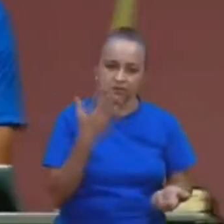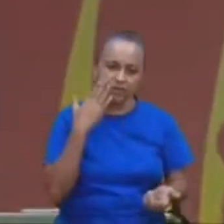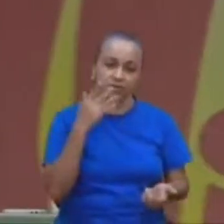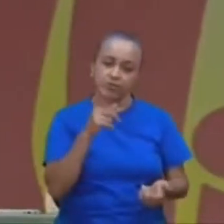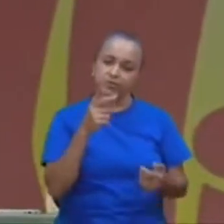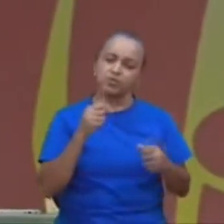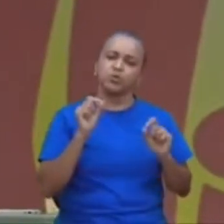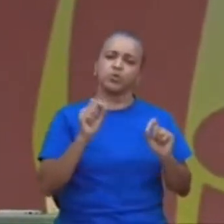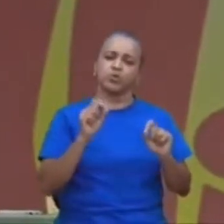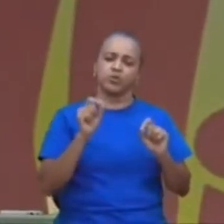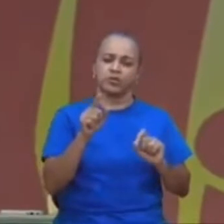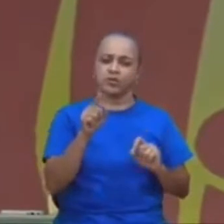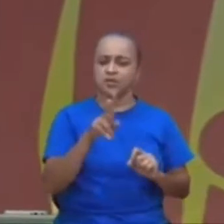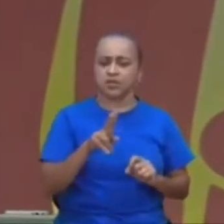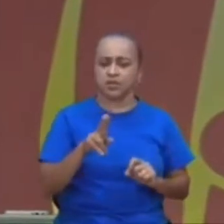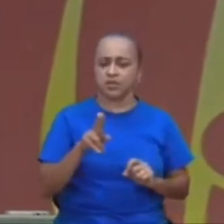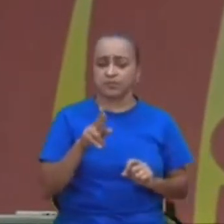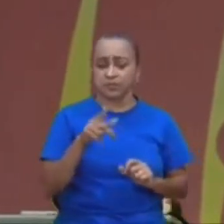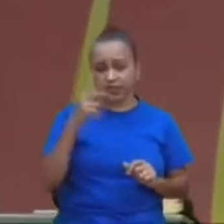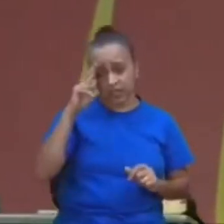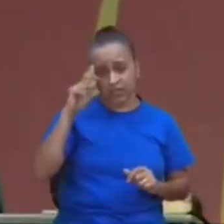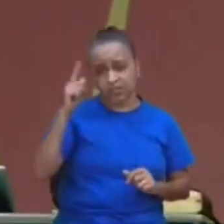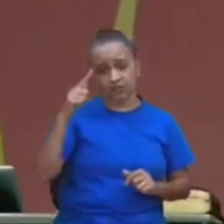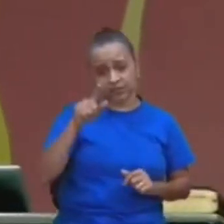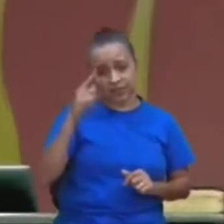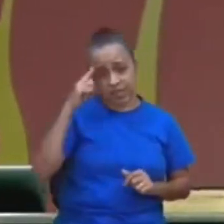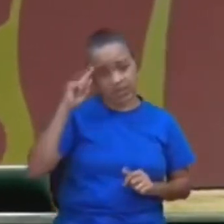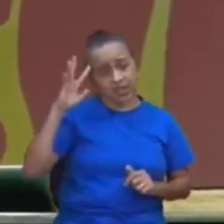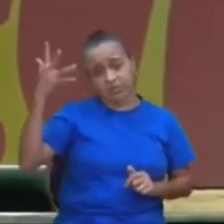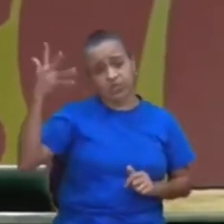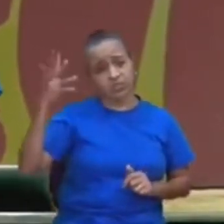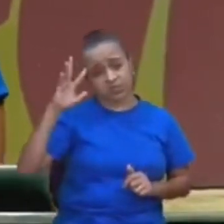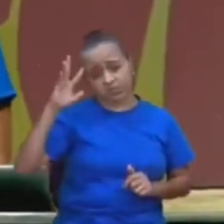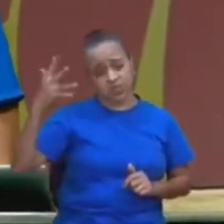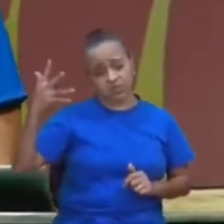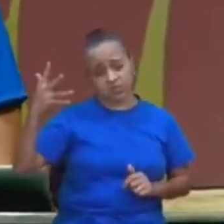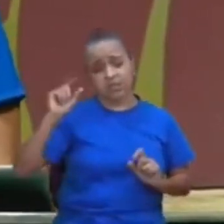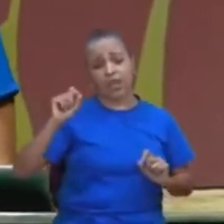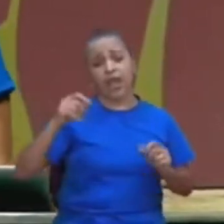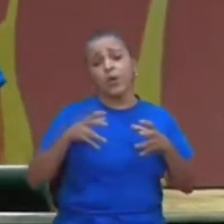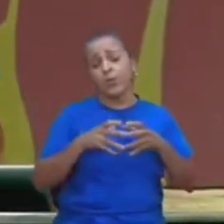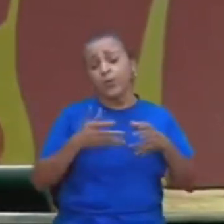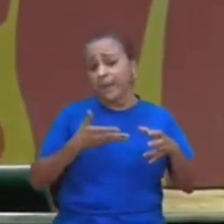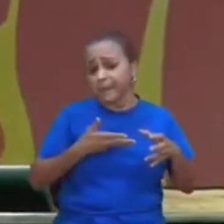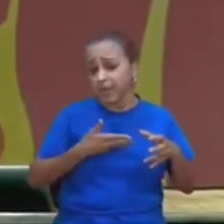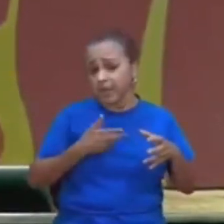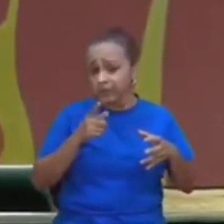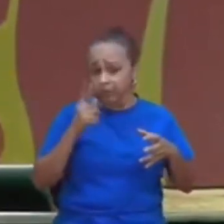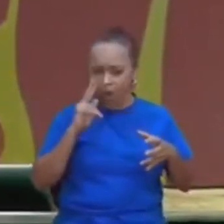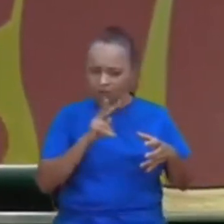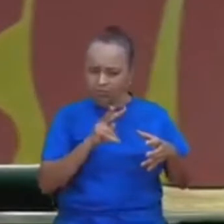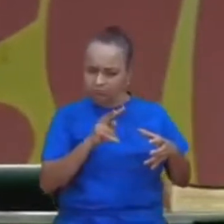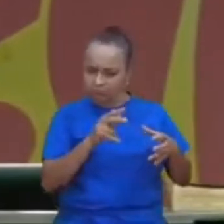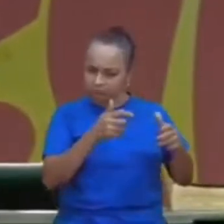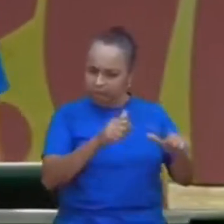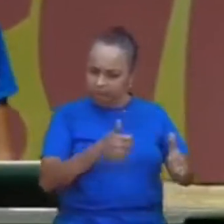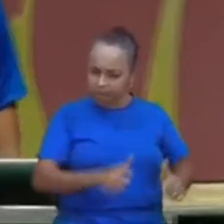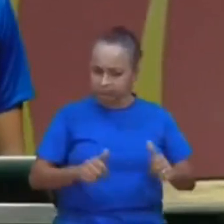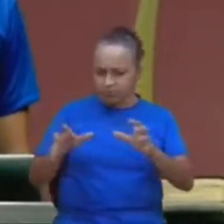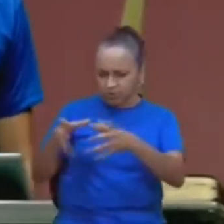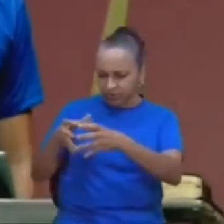precisa, decidir, quem vão ser os seus amigos, observe, seja esperto,